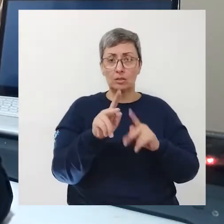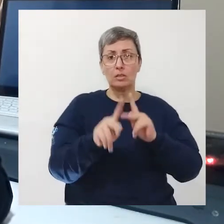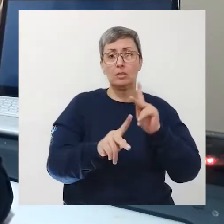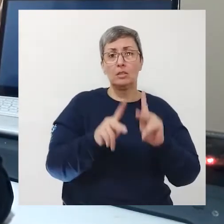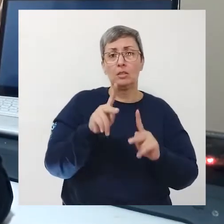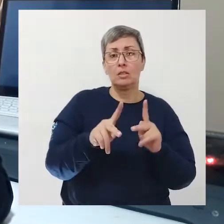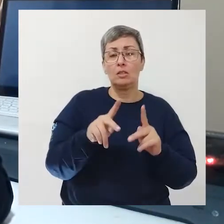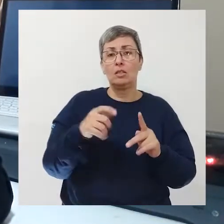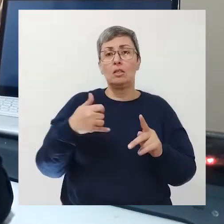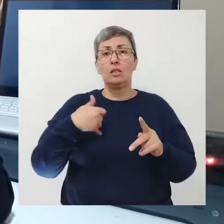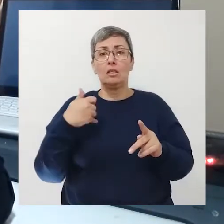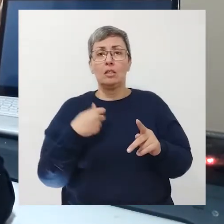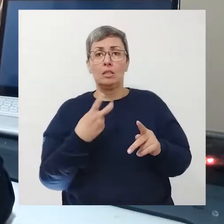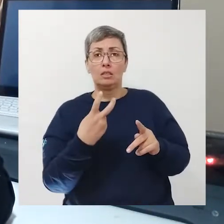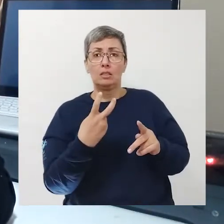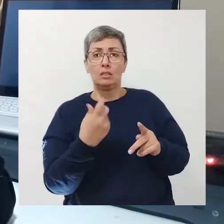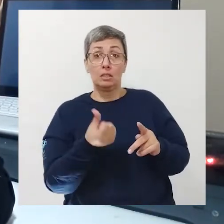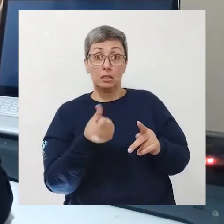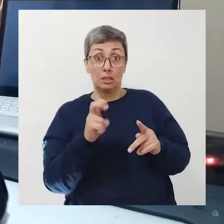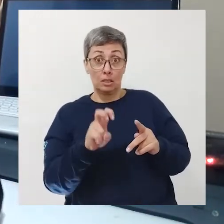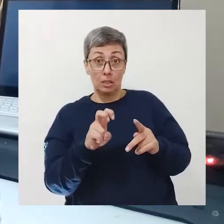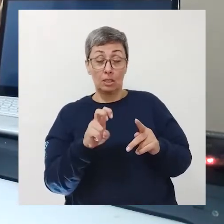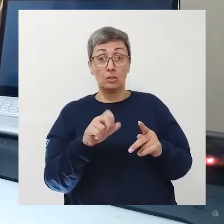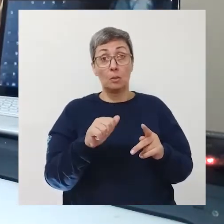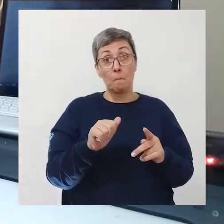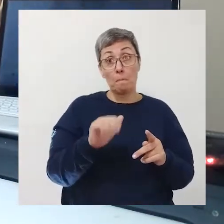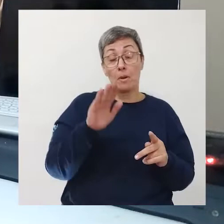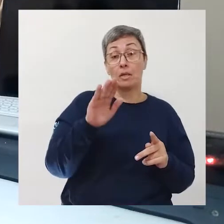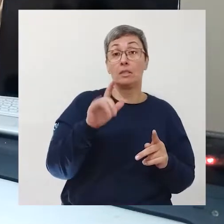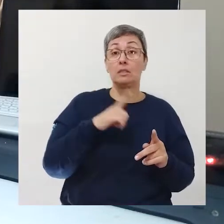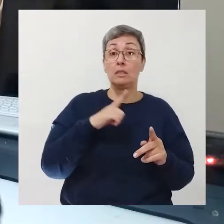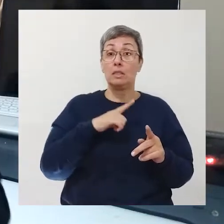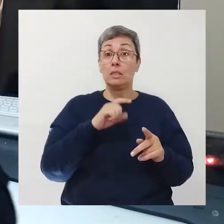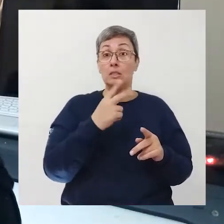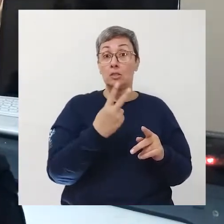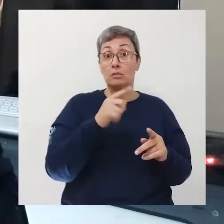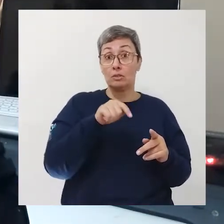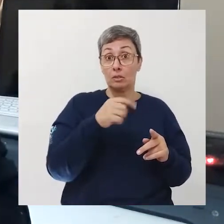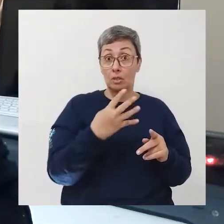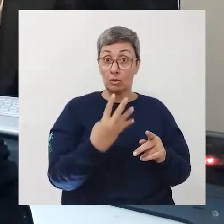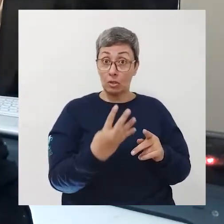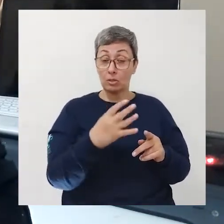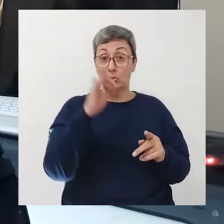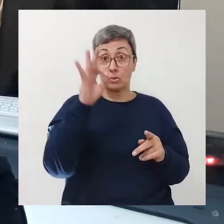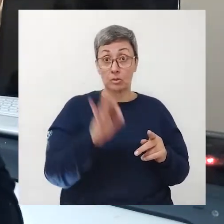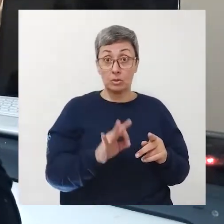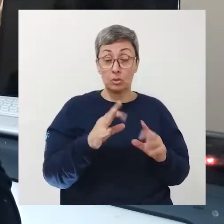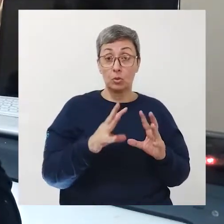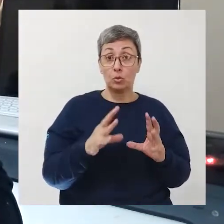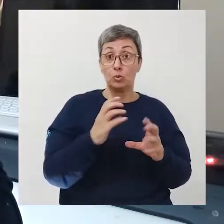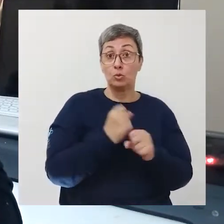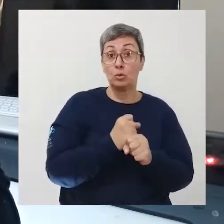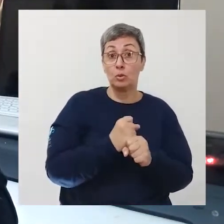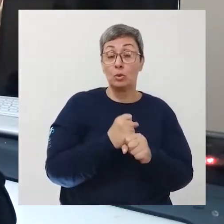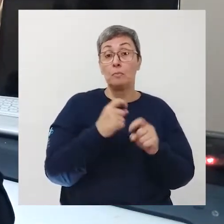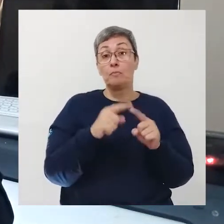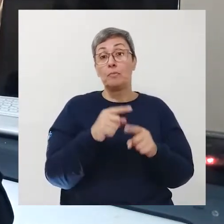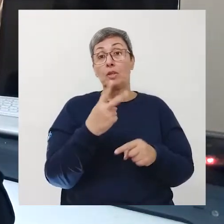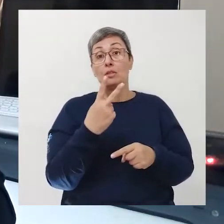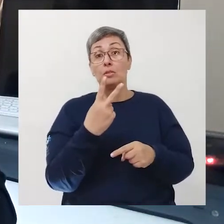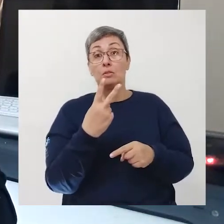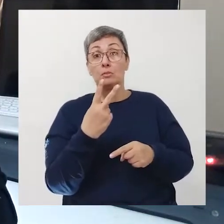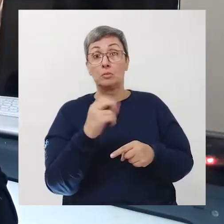população de 65 anos ou mais representava 2,4% do total Em